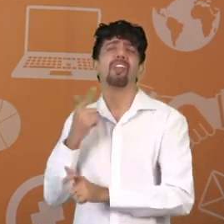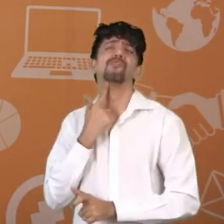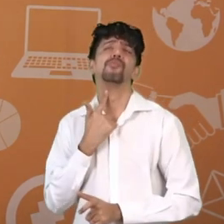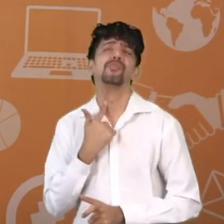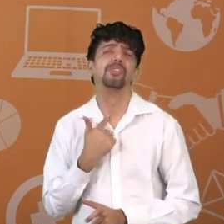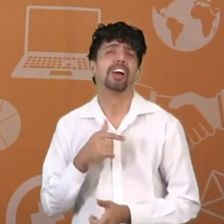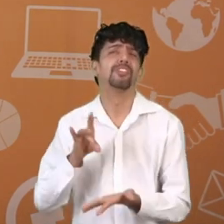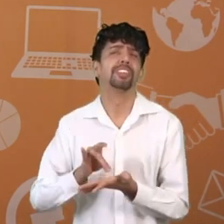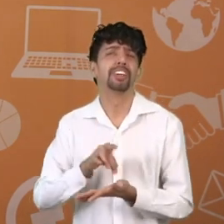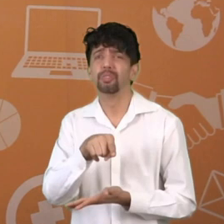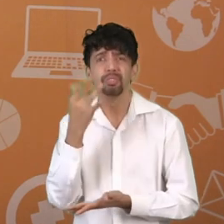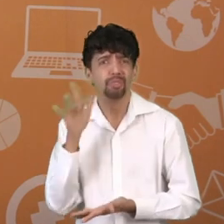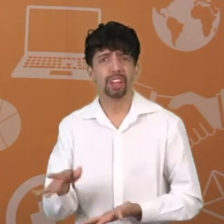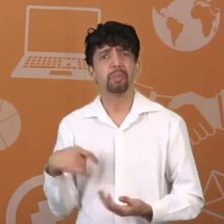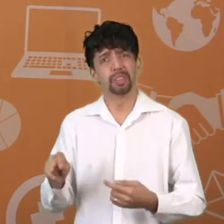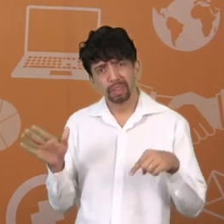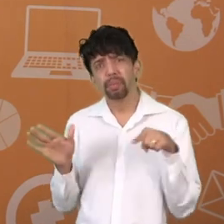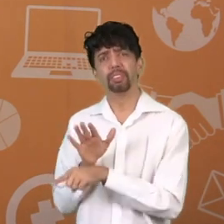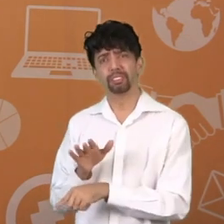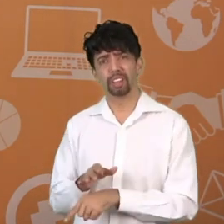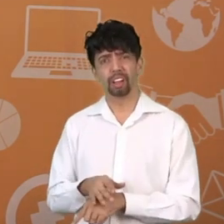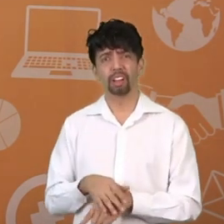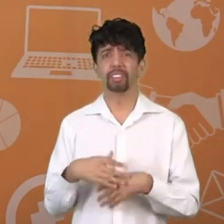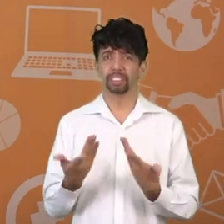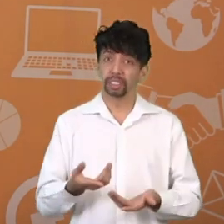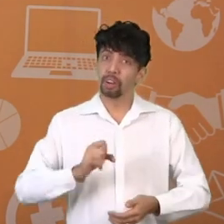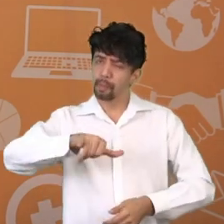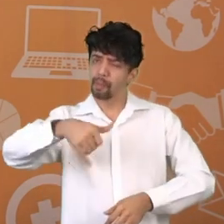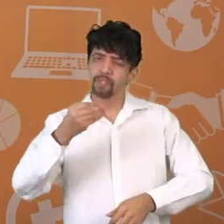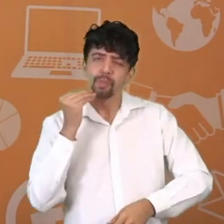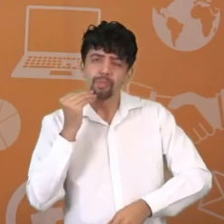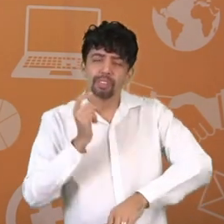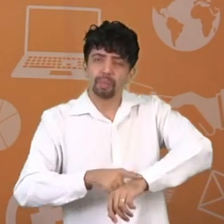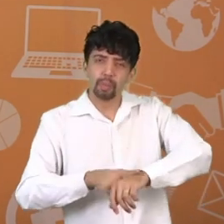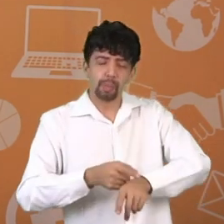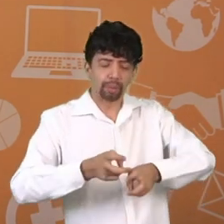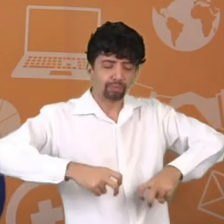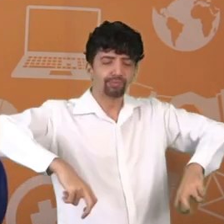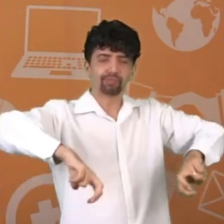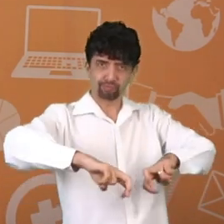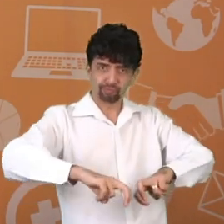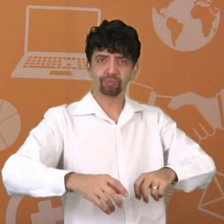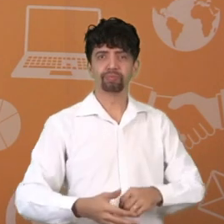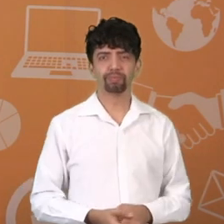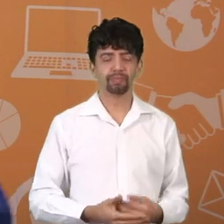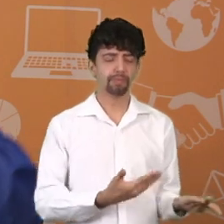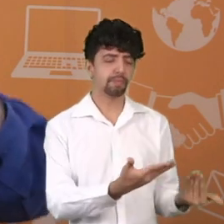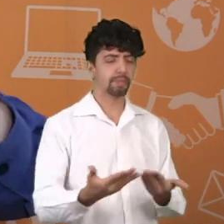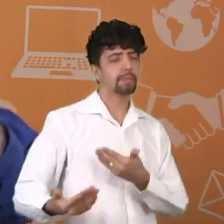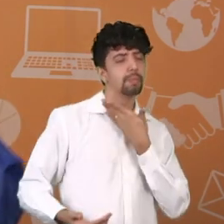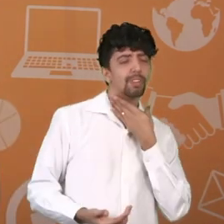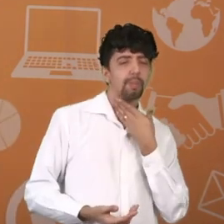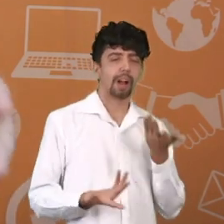percebeu. Ah, tá na hora da gente fazer essa lição de casa. Vai ser muito bacana. Então, reunir a família,